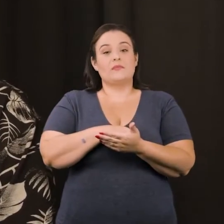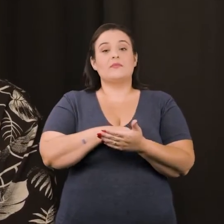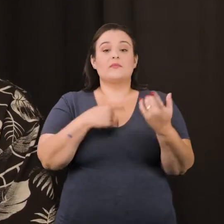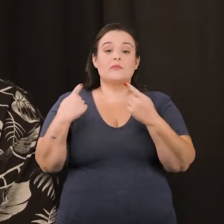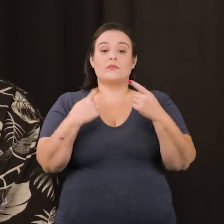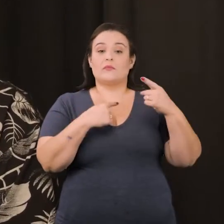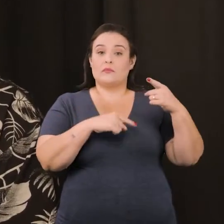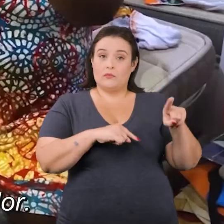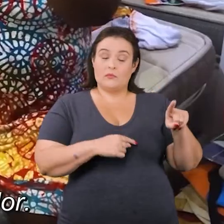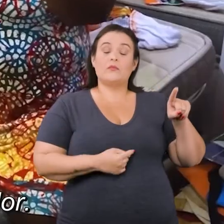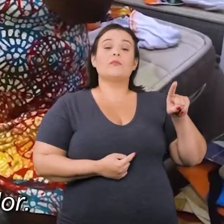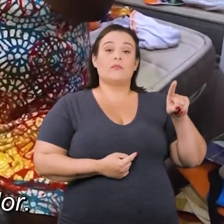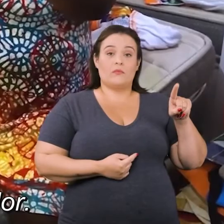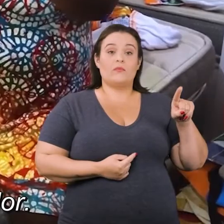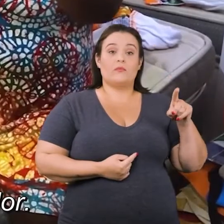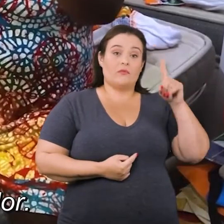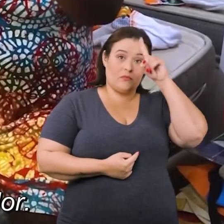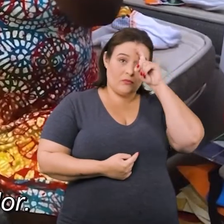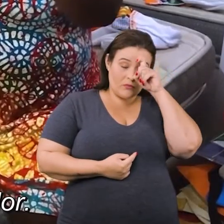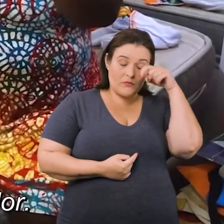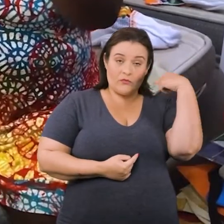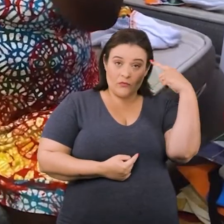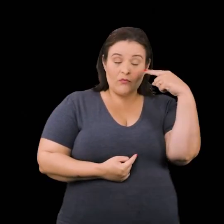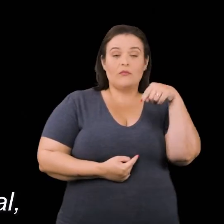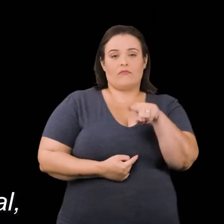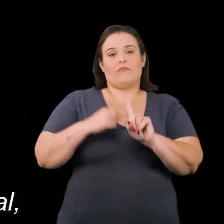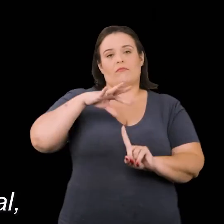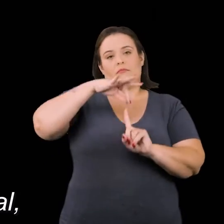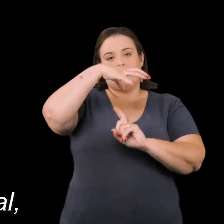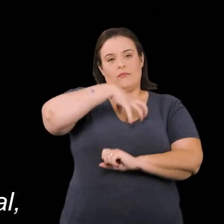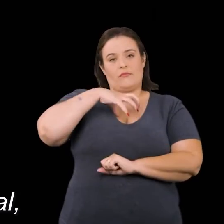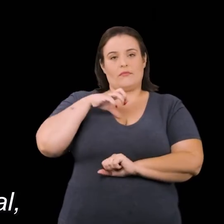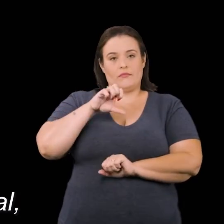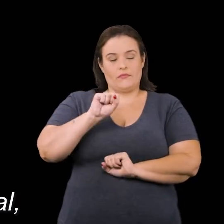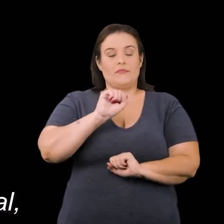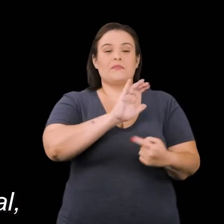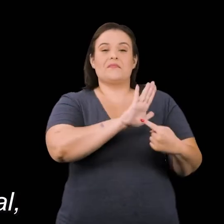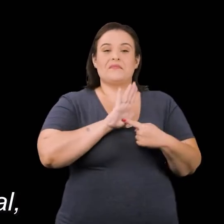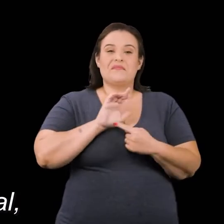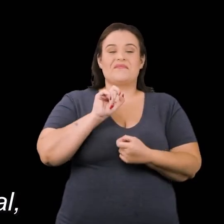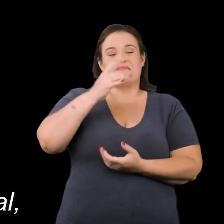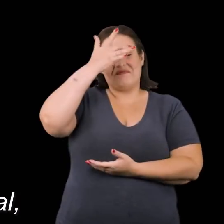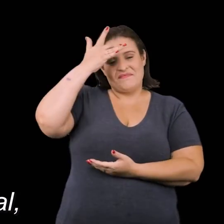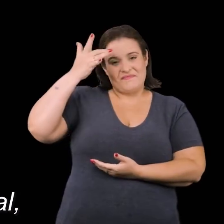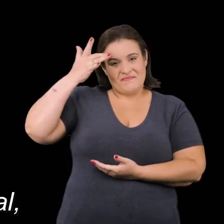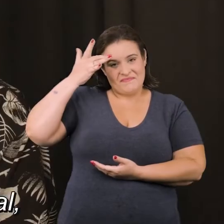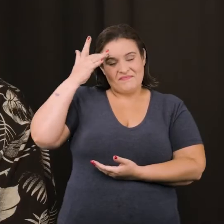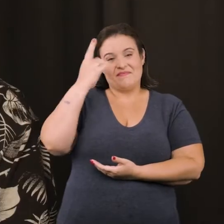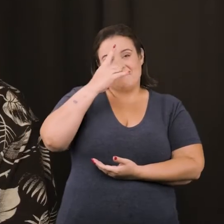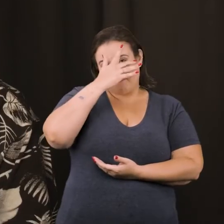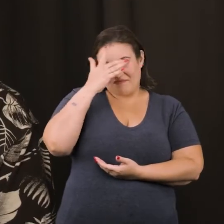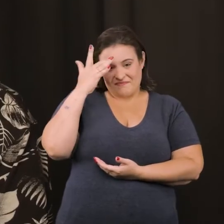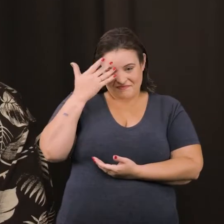anti-manicominal, que referência aqui de Salvador e que trouxe para mim esse universo da saúde mental